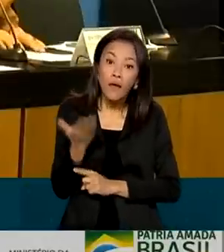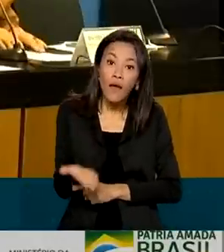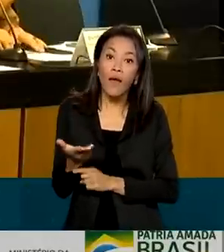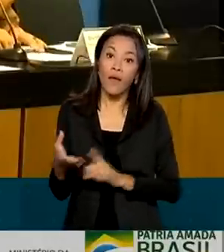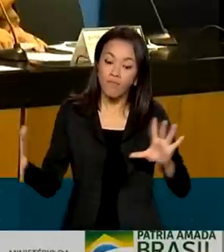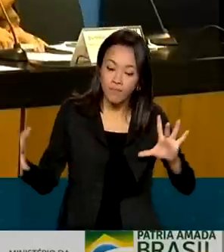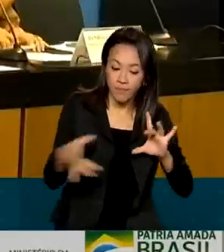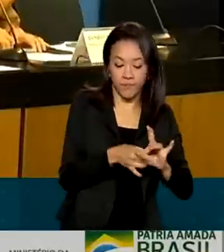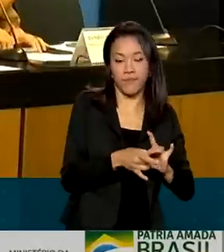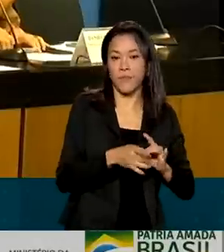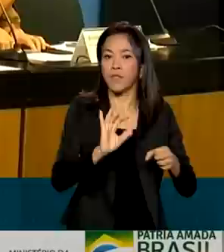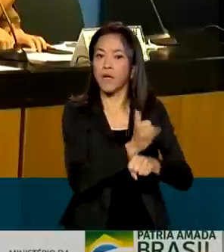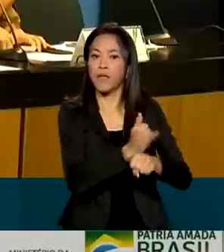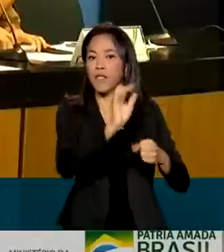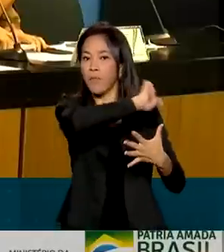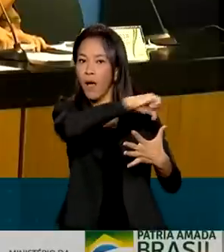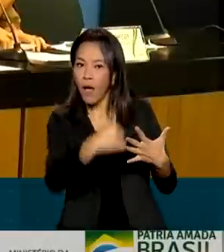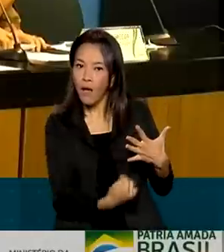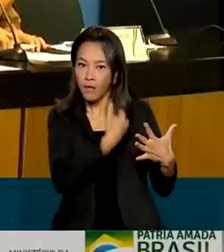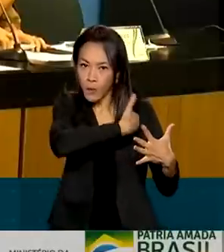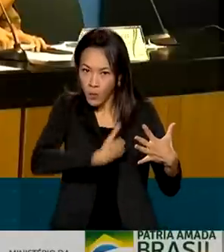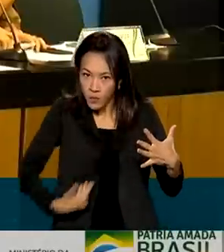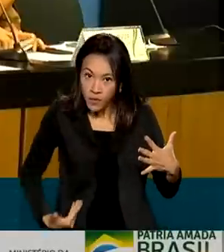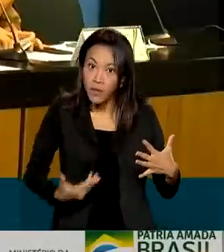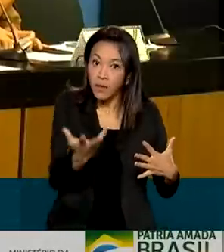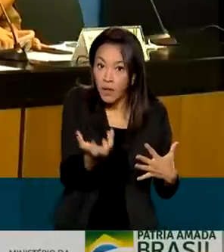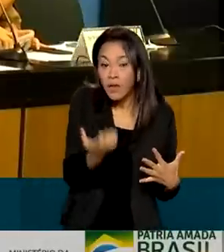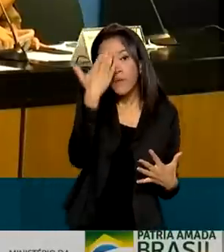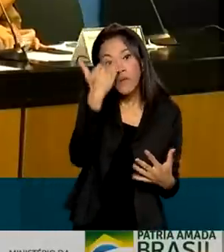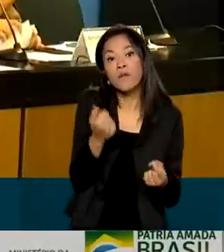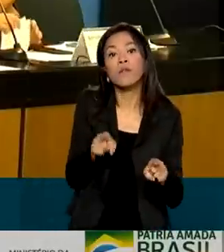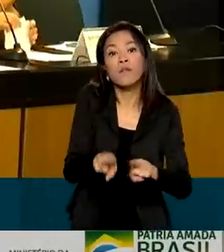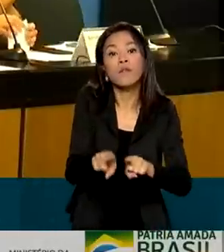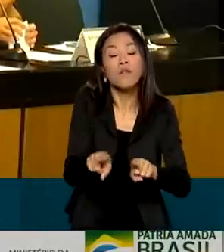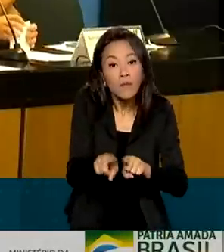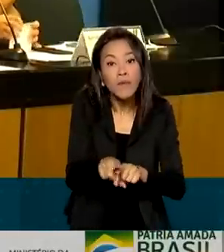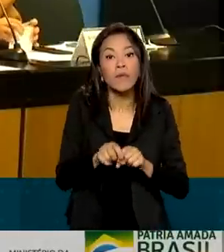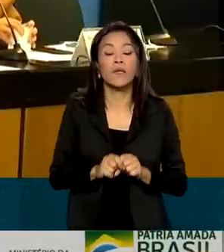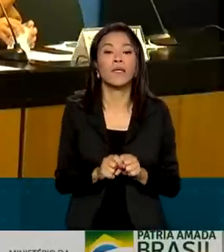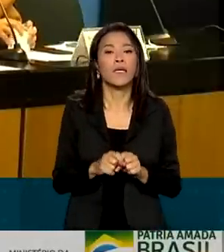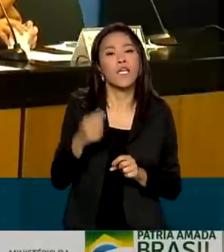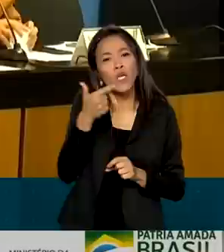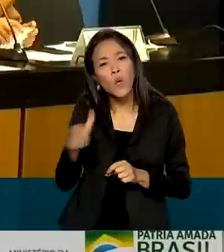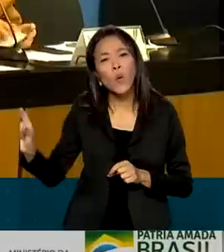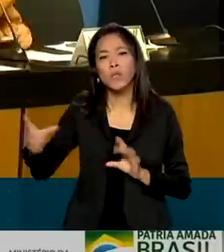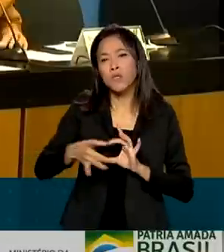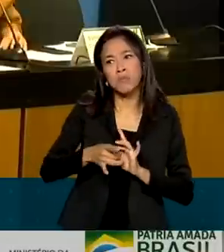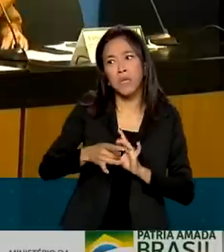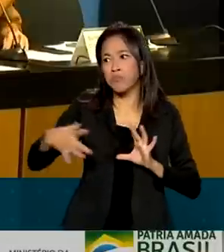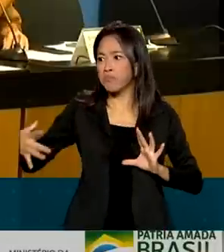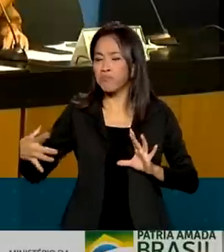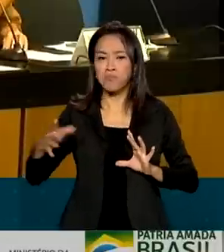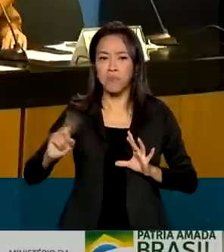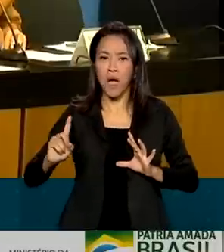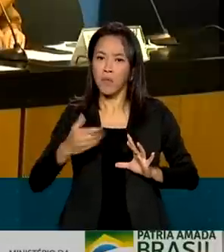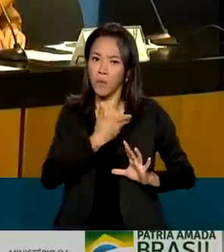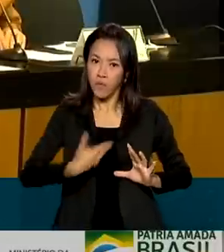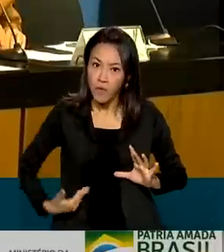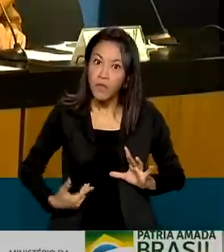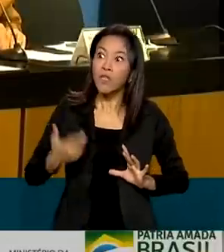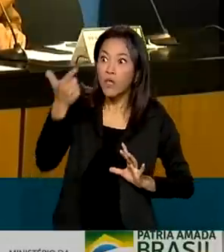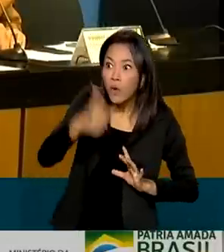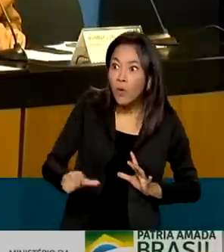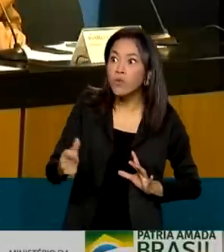governo. Estamos criando um monitor de investimento, porque queremos saber também, e as ações não ligadas ao governo. E os investimentos que estão vindo,